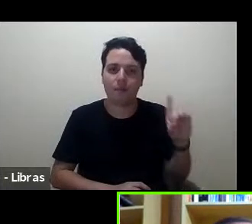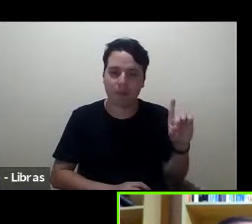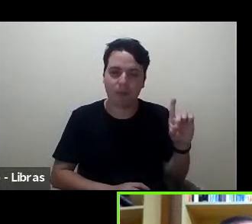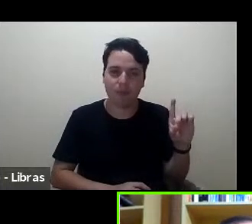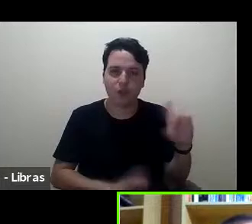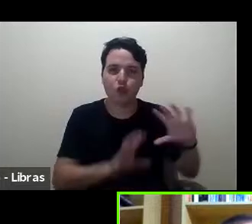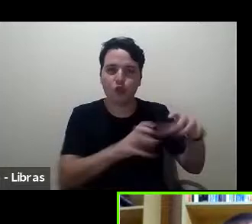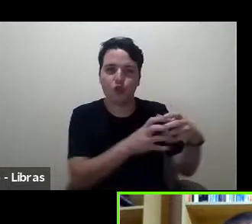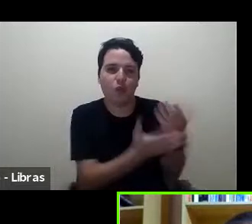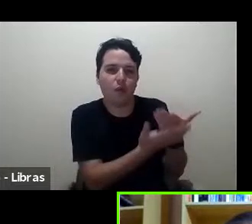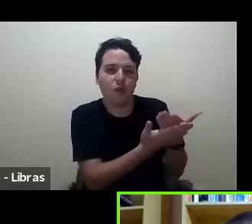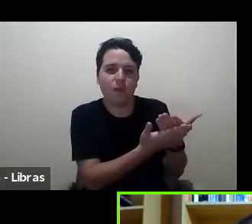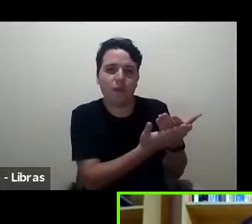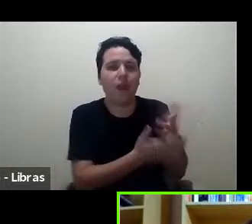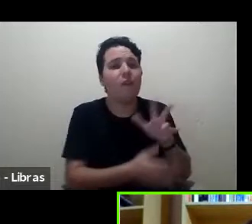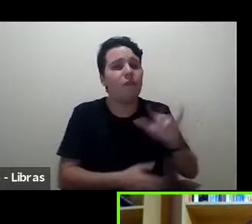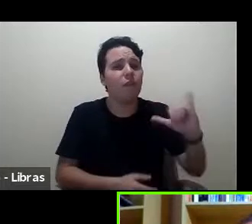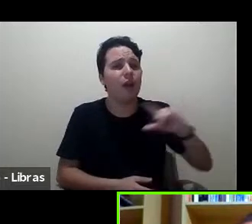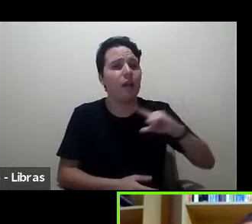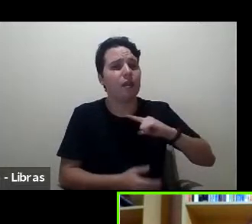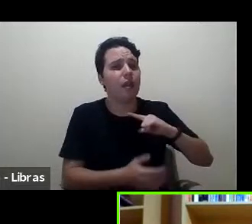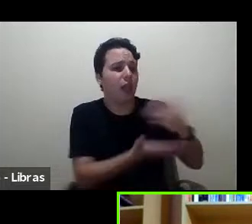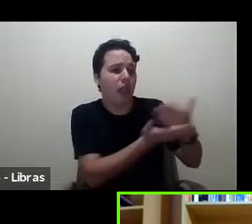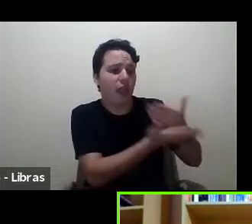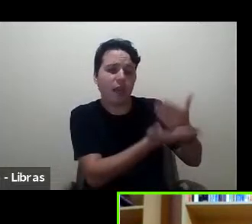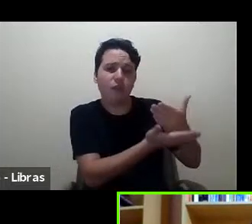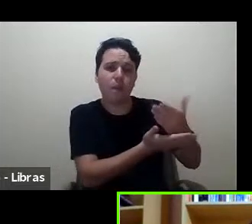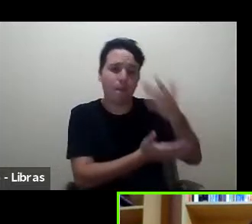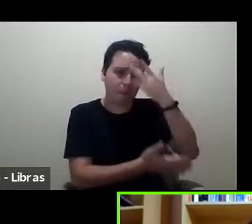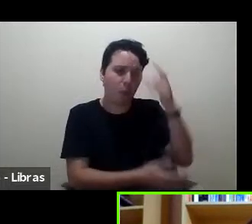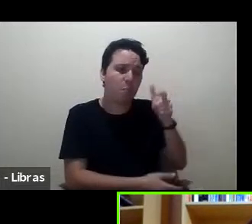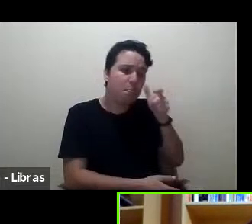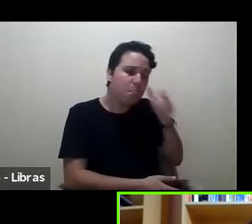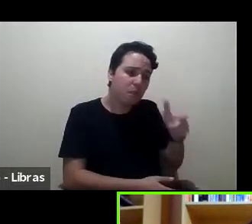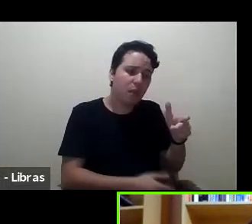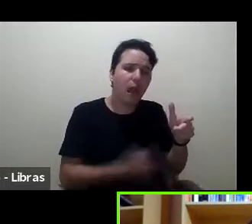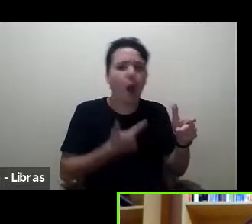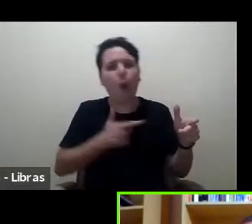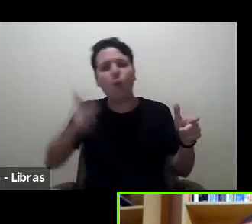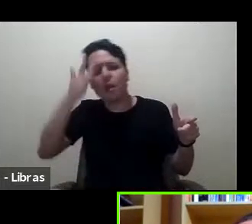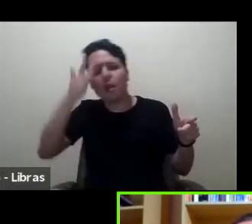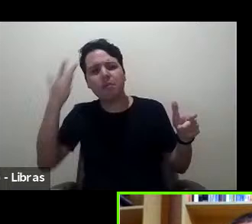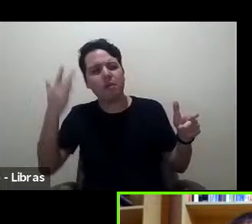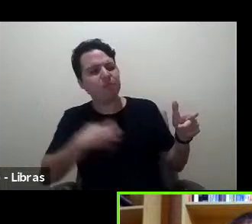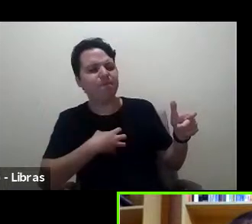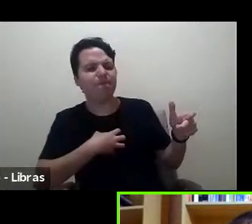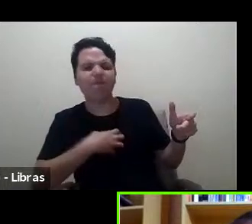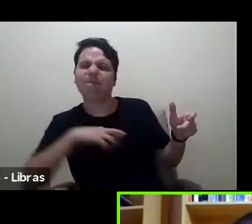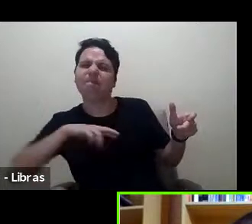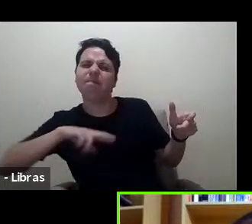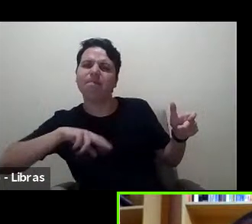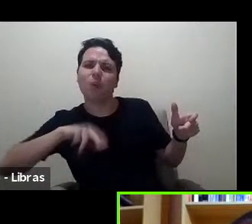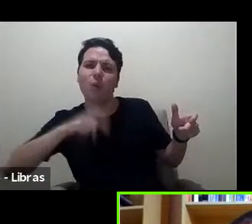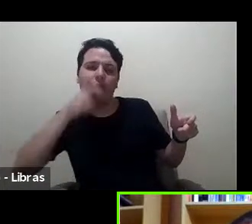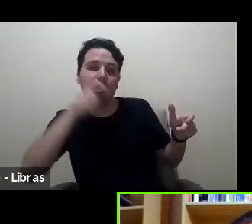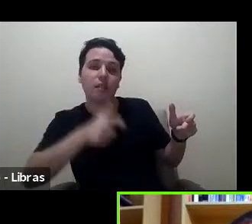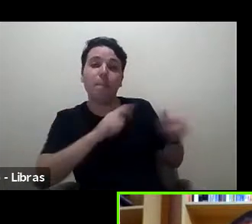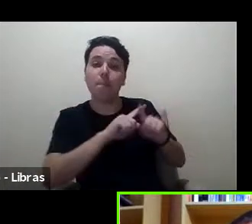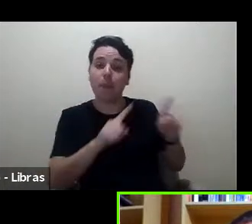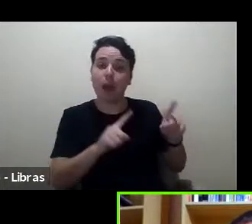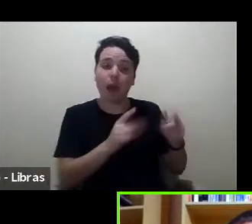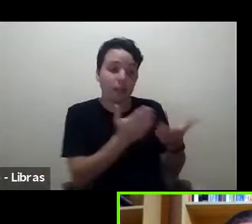haver livros muito interessantes para alguns e não interessantes para outros. Mas, mobilizar as pessoas para ler,